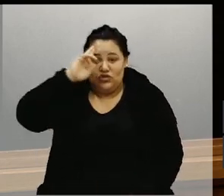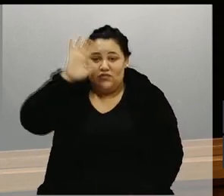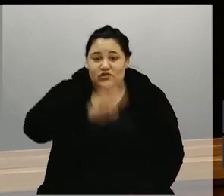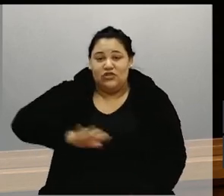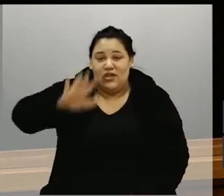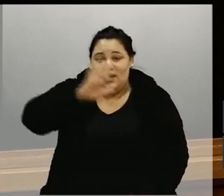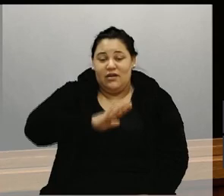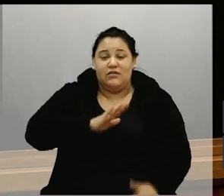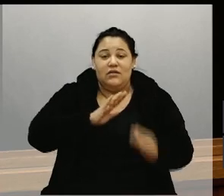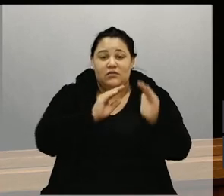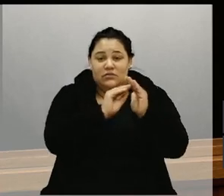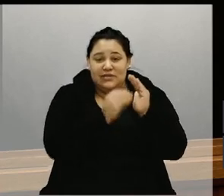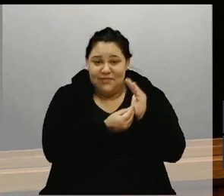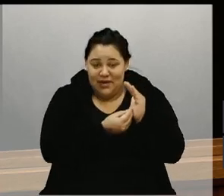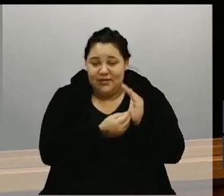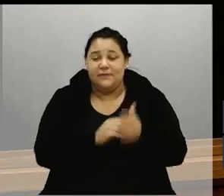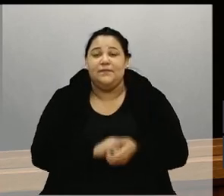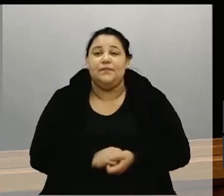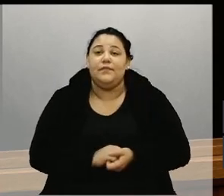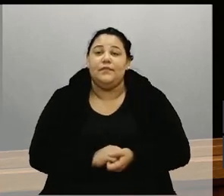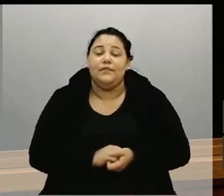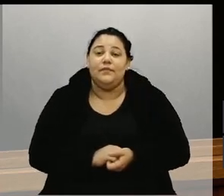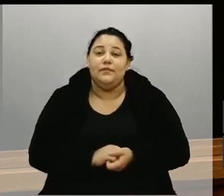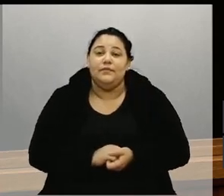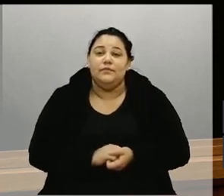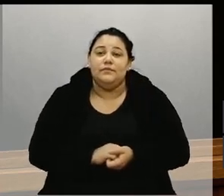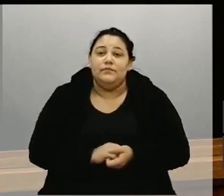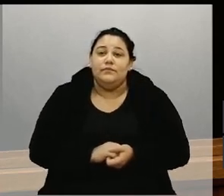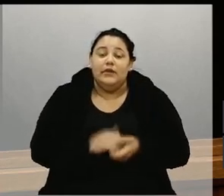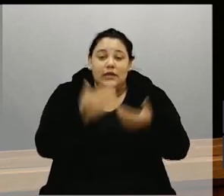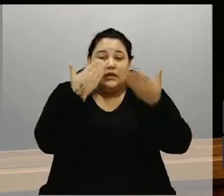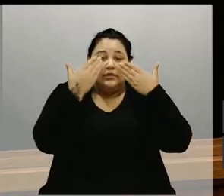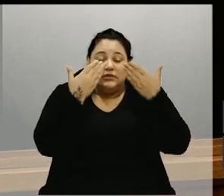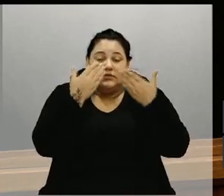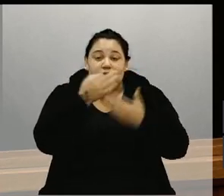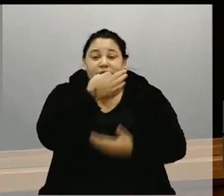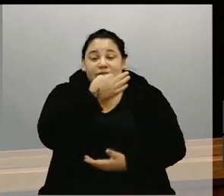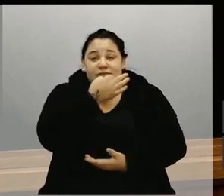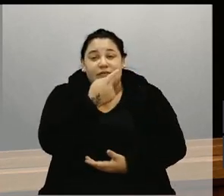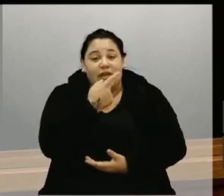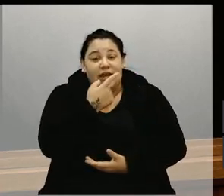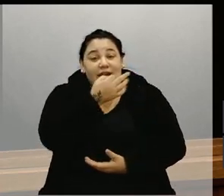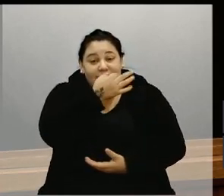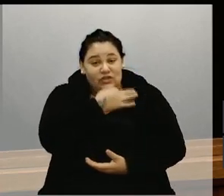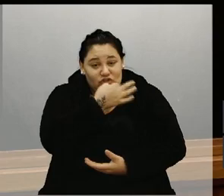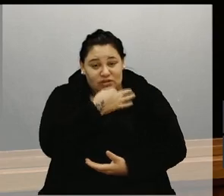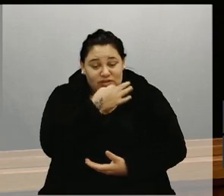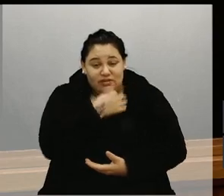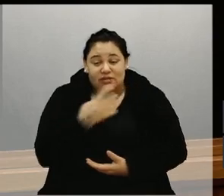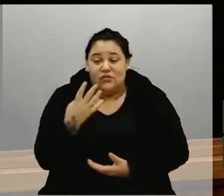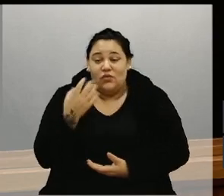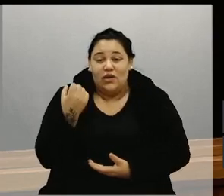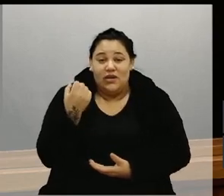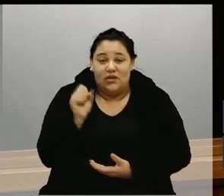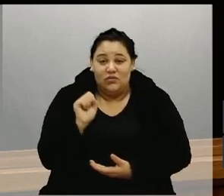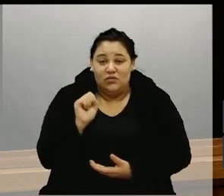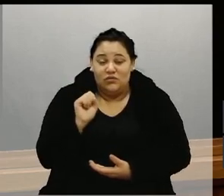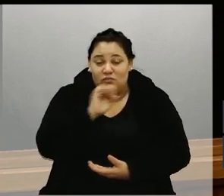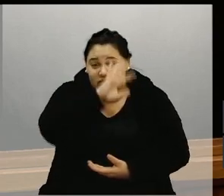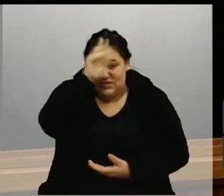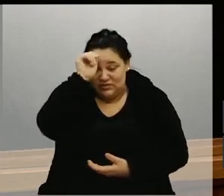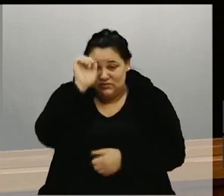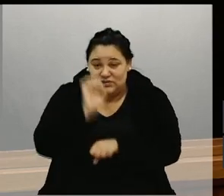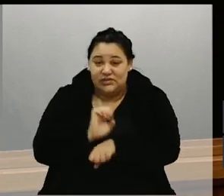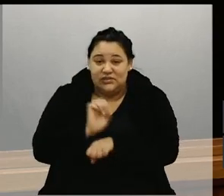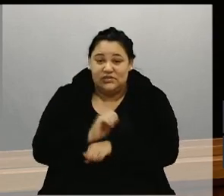Uma parte, vereador. Já lhe passo. Considerando que Caxias do Sul encontra-se entre os 48 municípios do estado